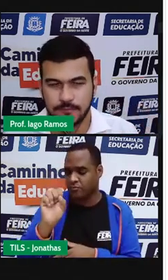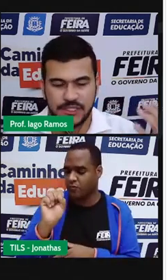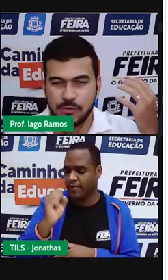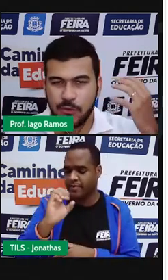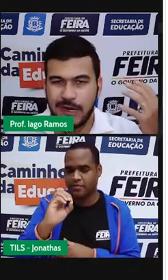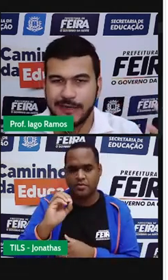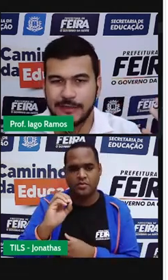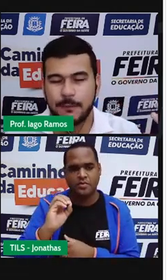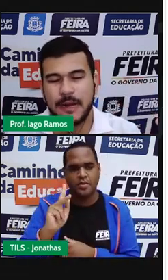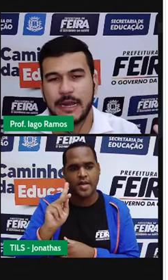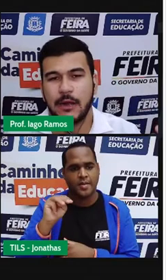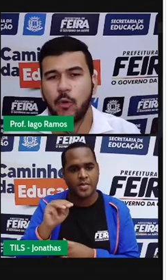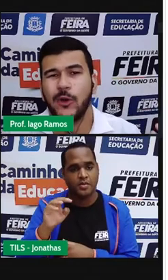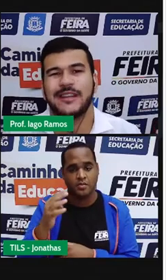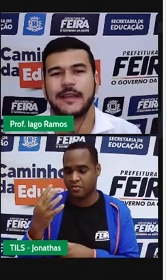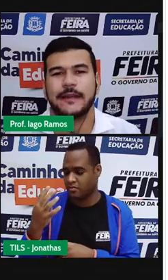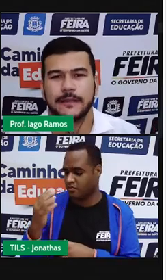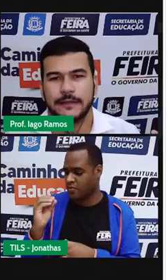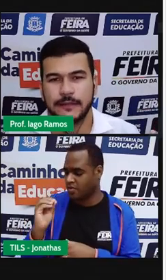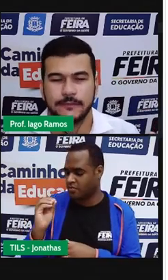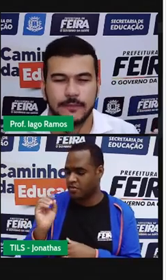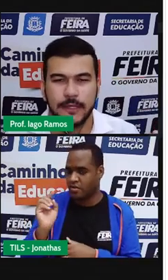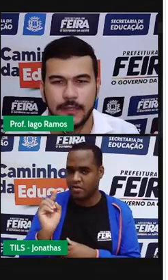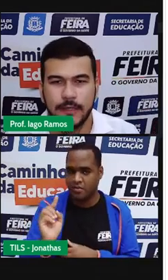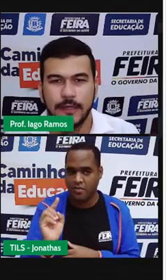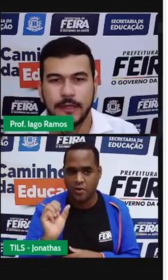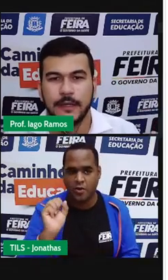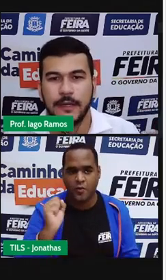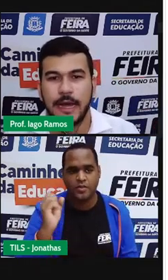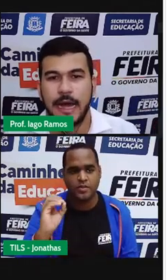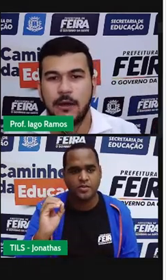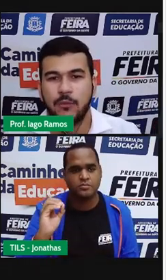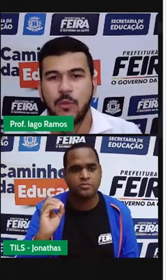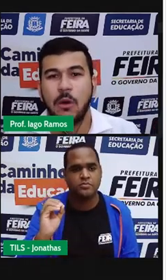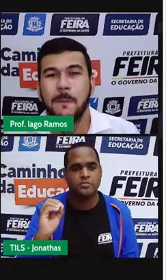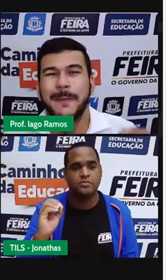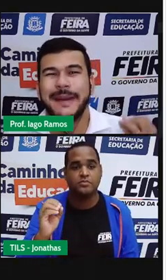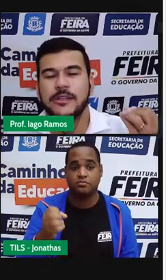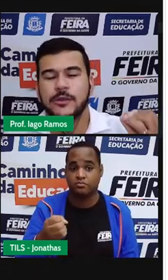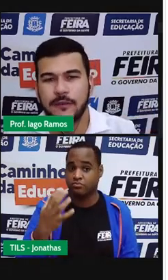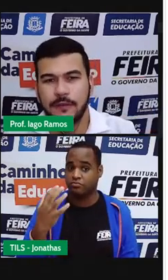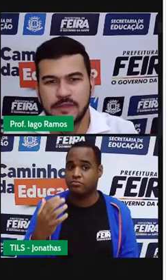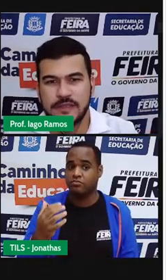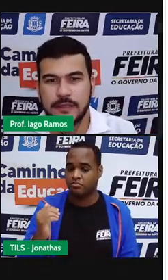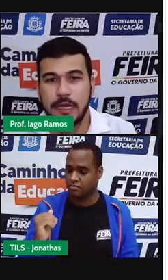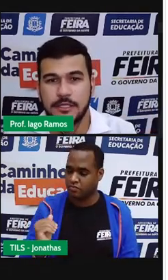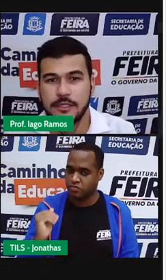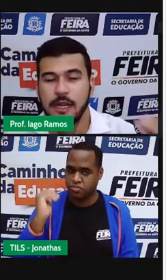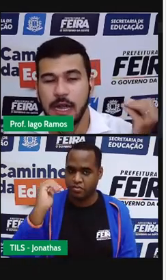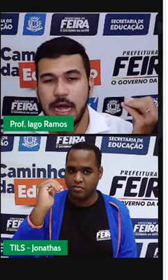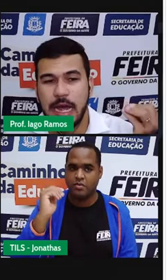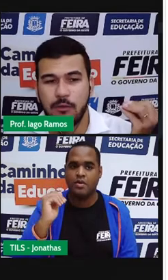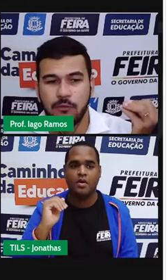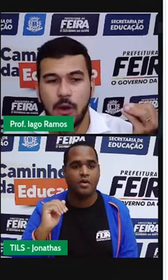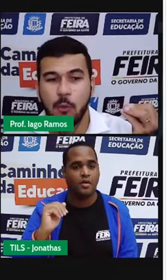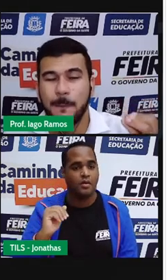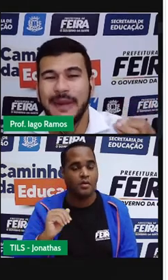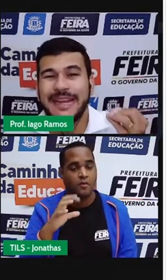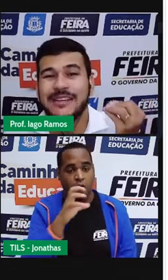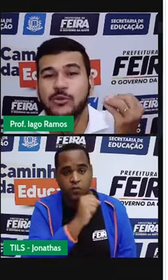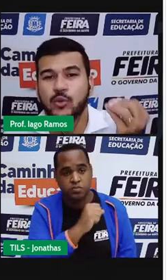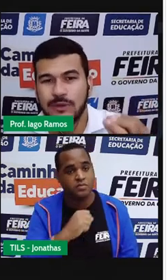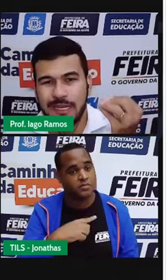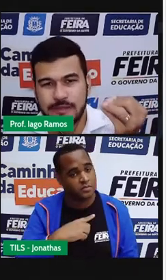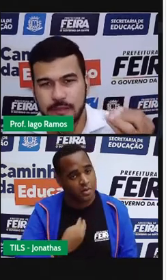De 40 para 80, né? Há um aumento na velocidade. Há um